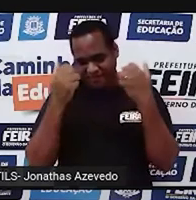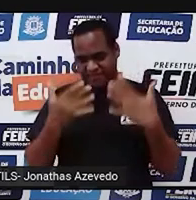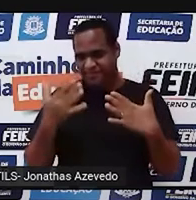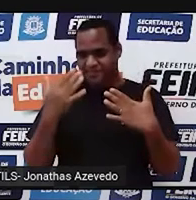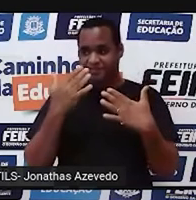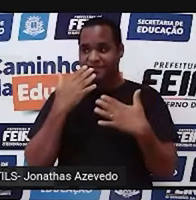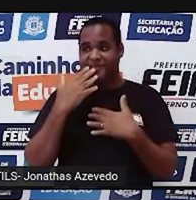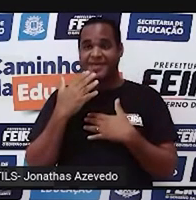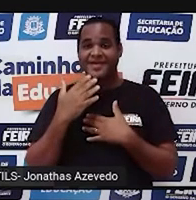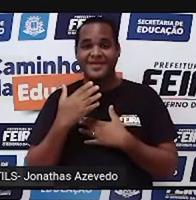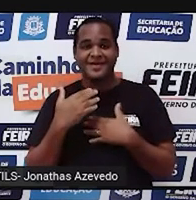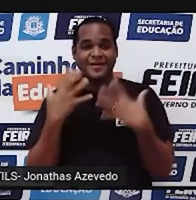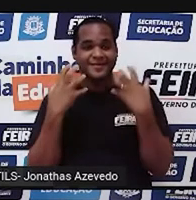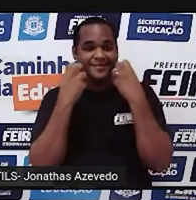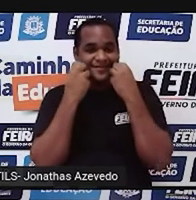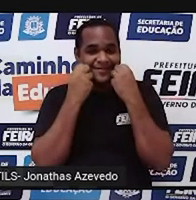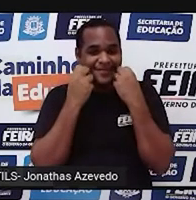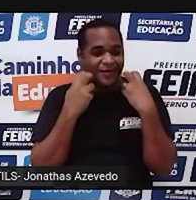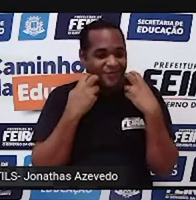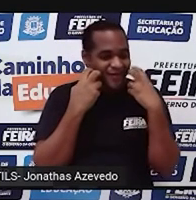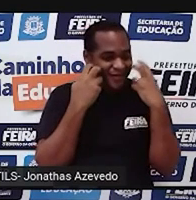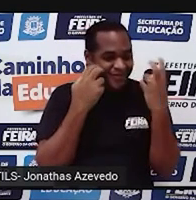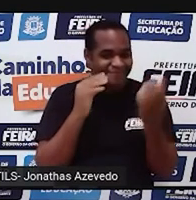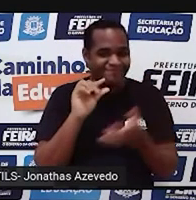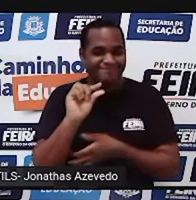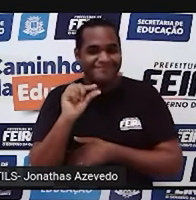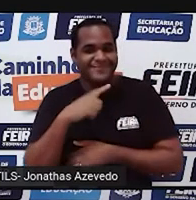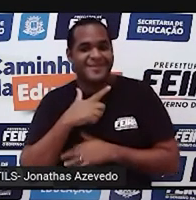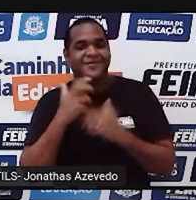Confesso que eu já tô aqui com um pouco de vergonha